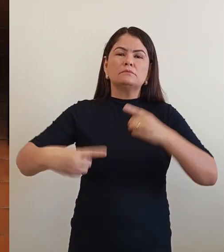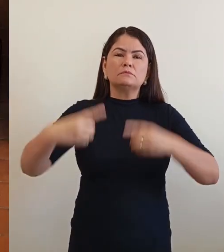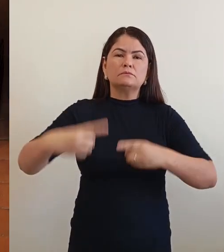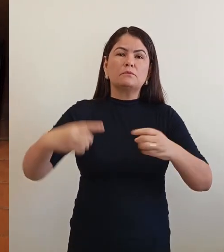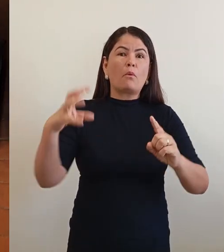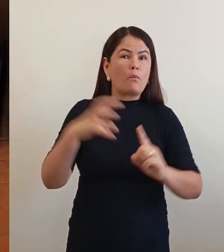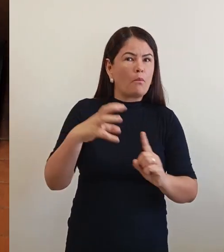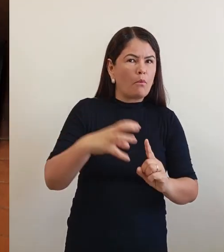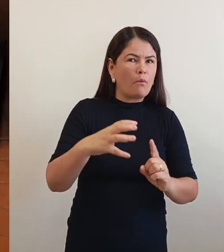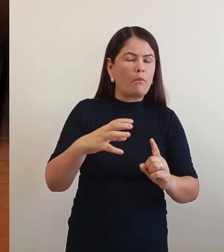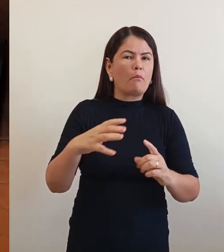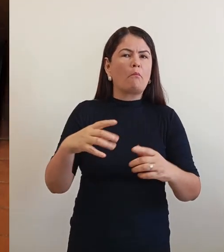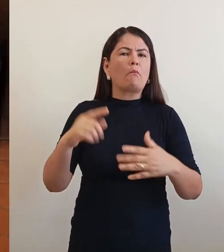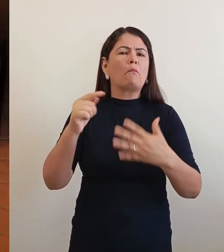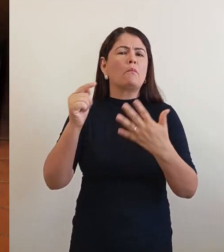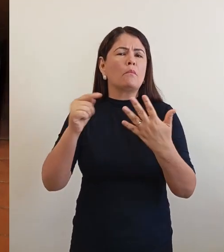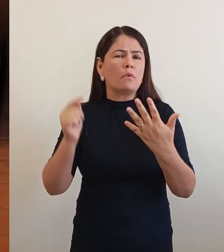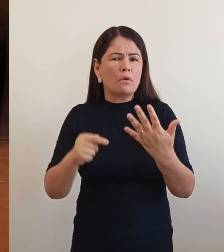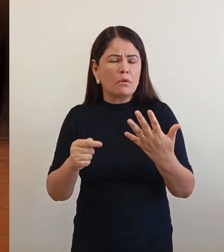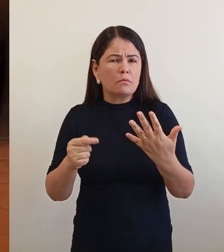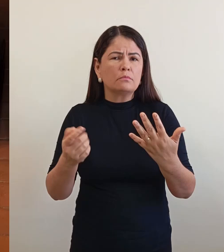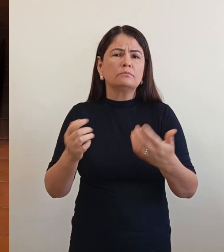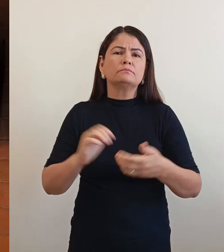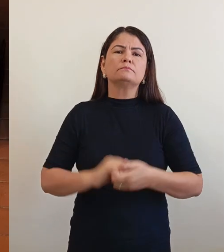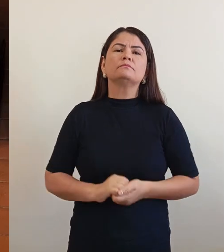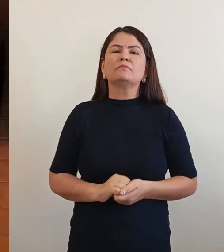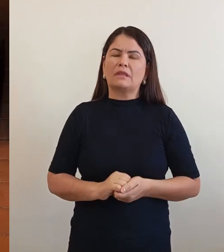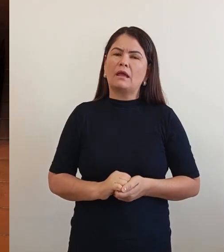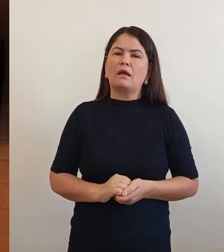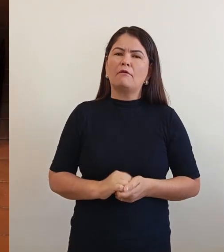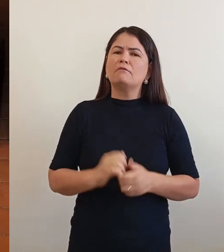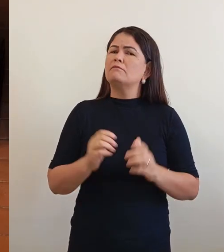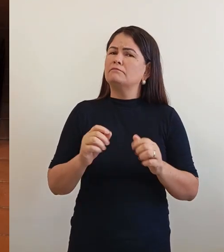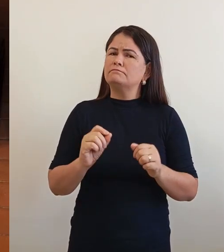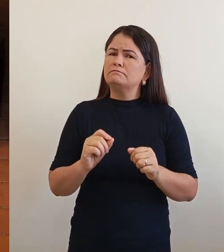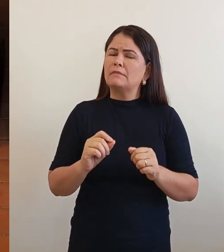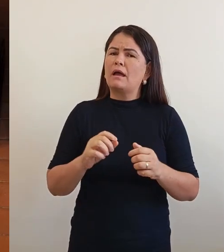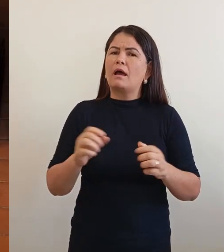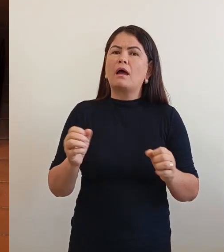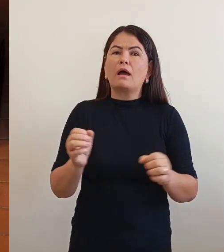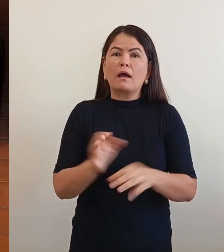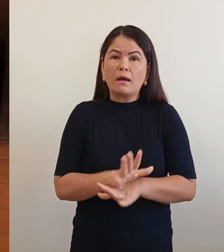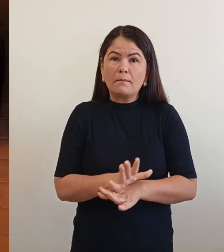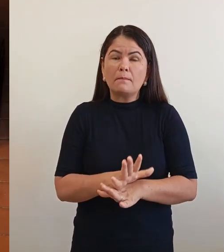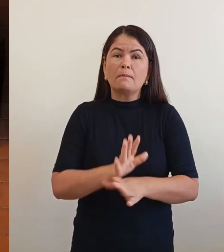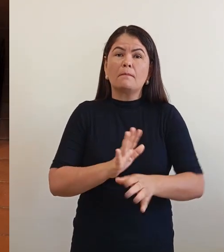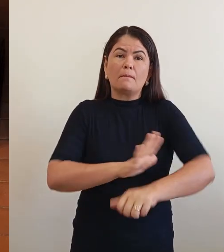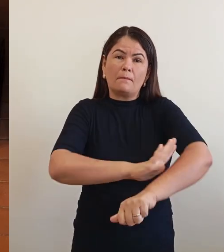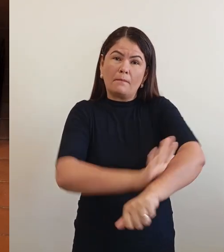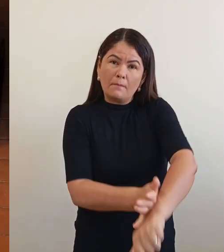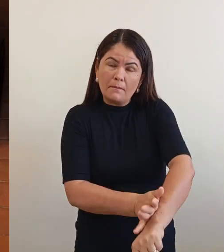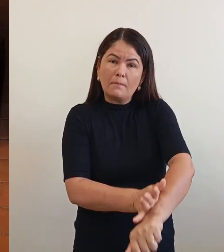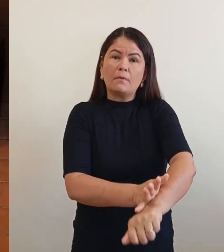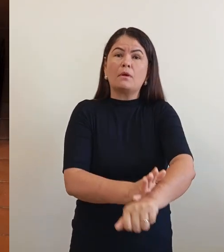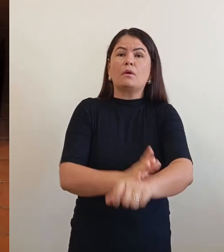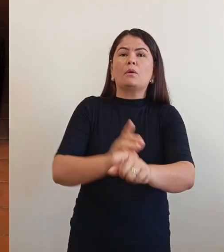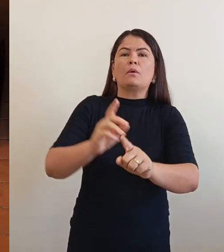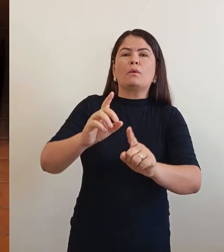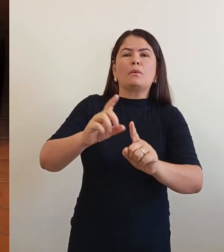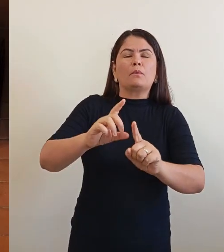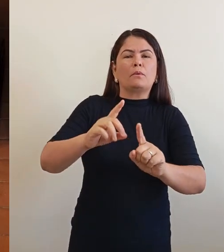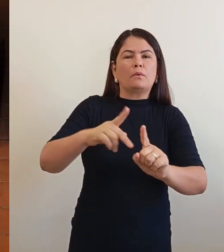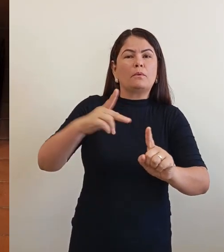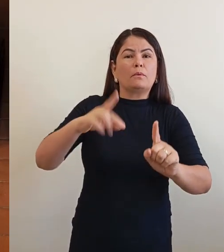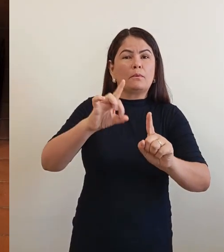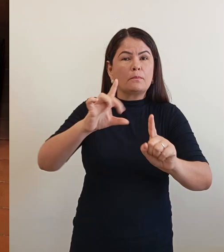gestão pretende adotar para combater o racismo e a xenofobia contra os povos indígenas em espaços públicos e